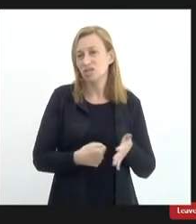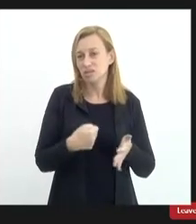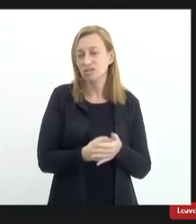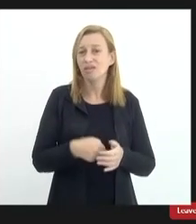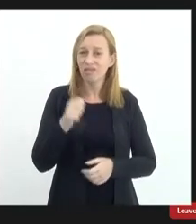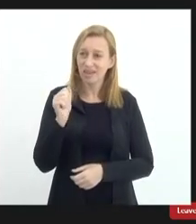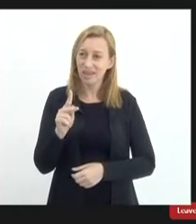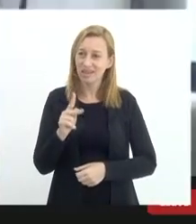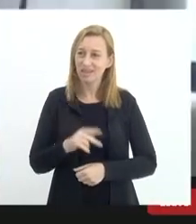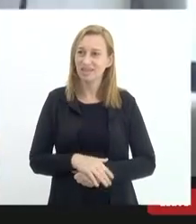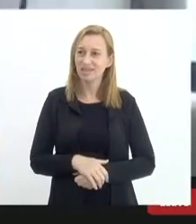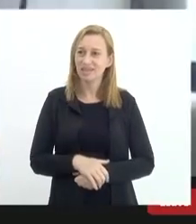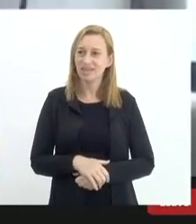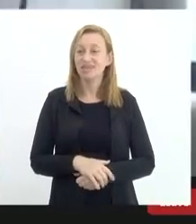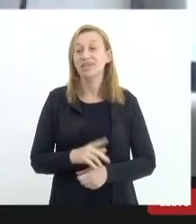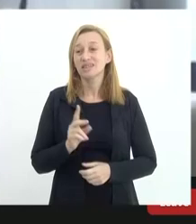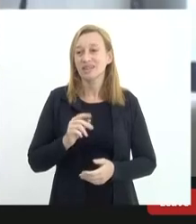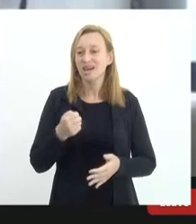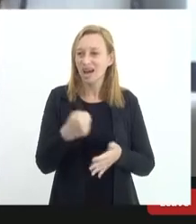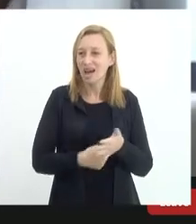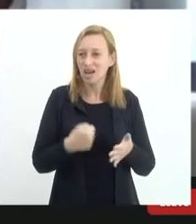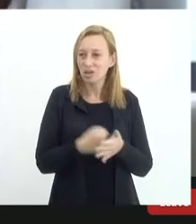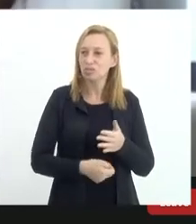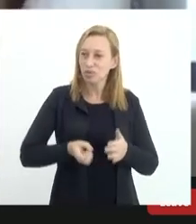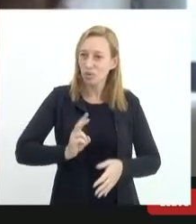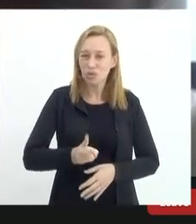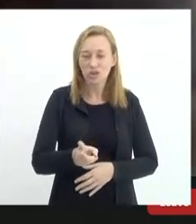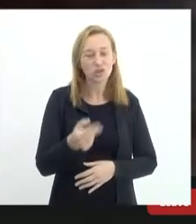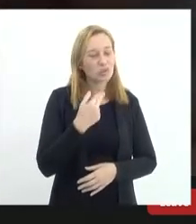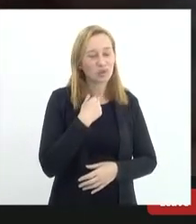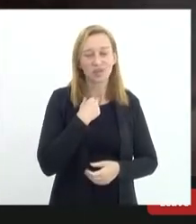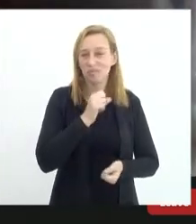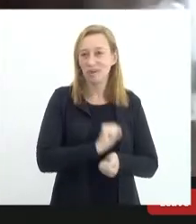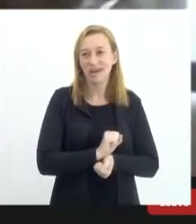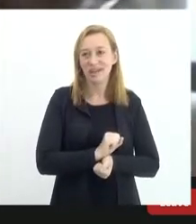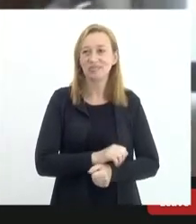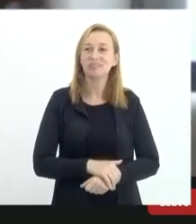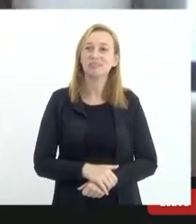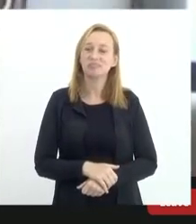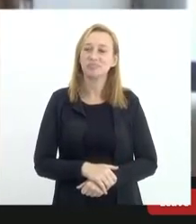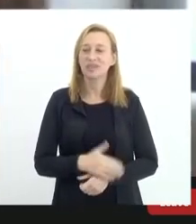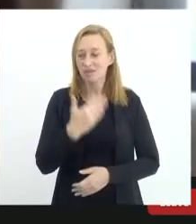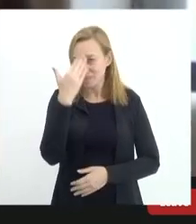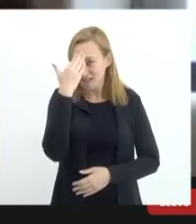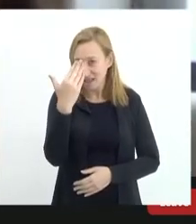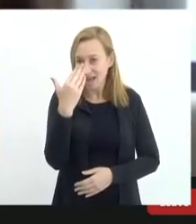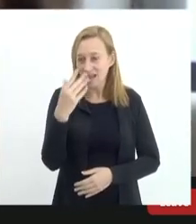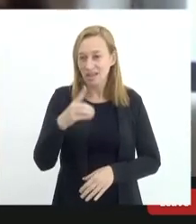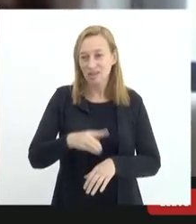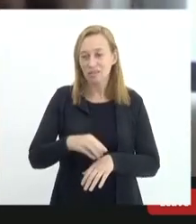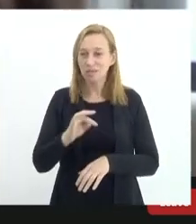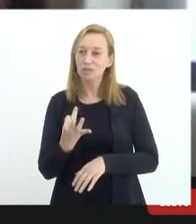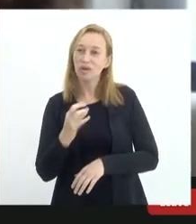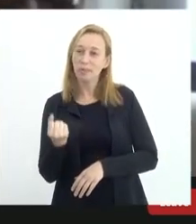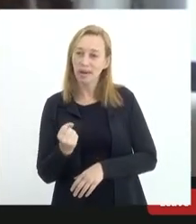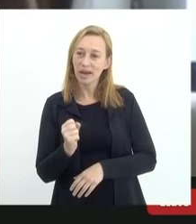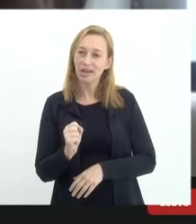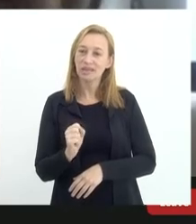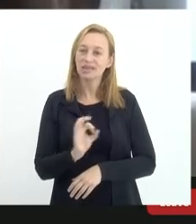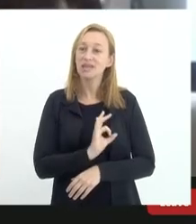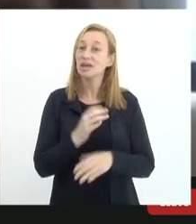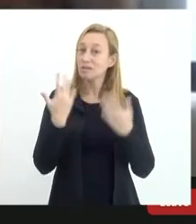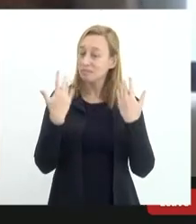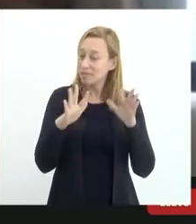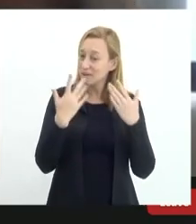ok então a luta é contínua e não podemos parar obrigada doutora Marte mais uma vez